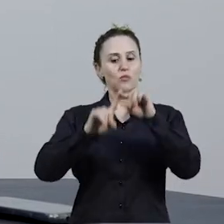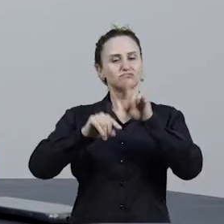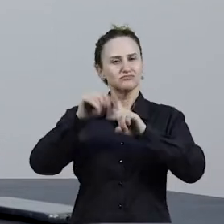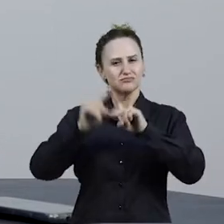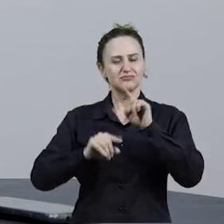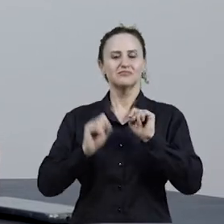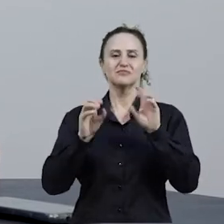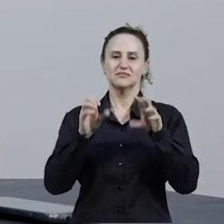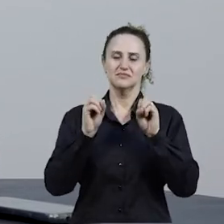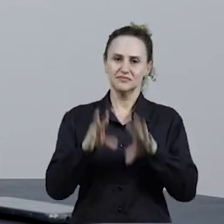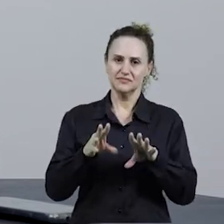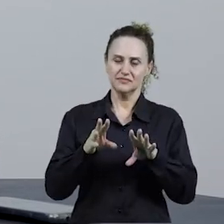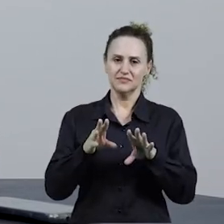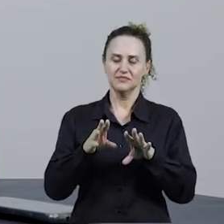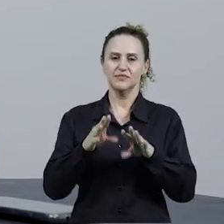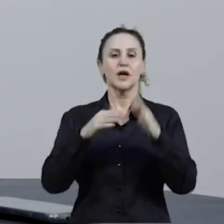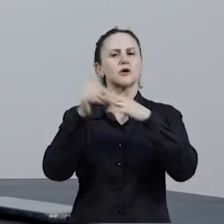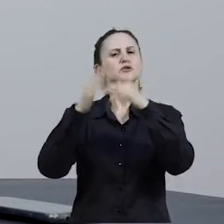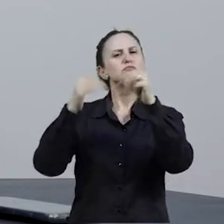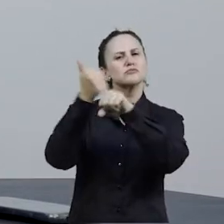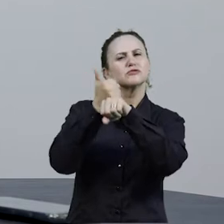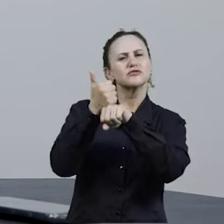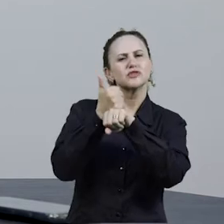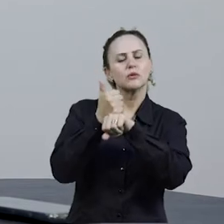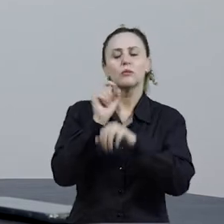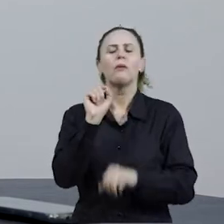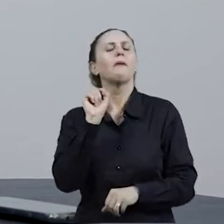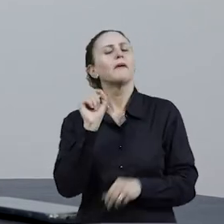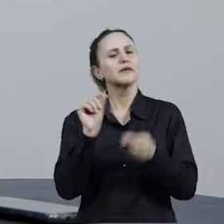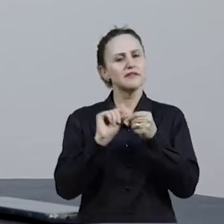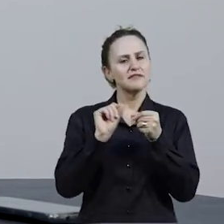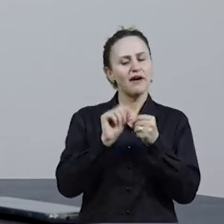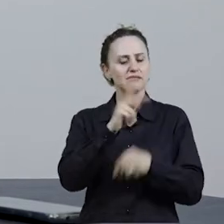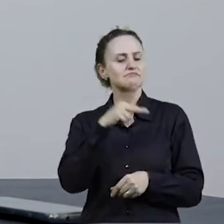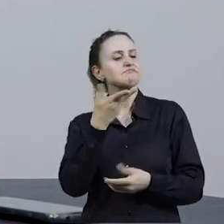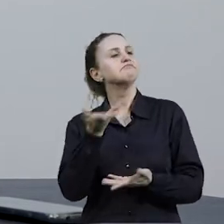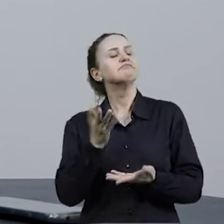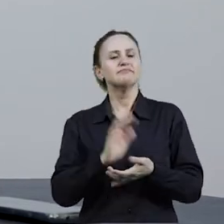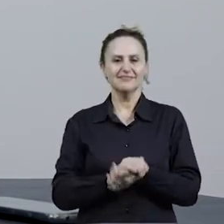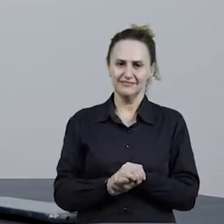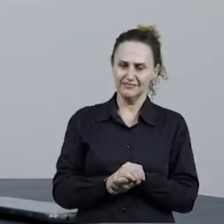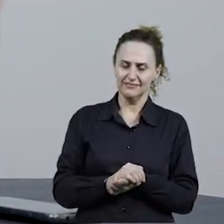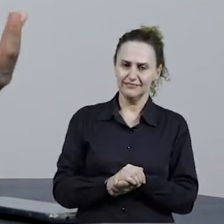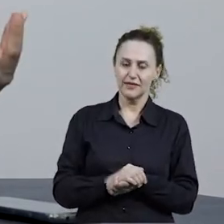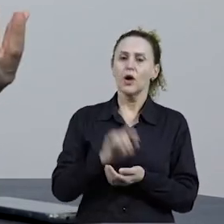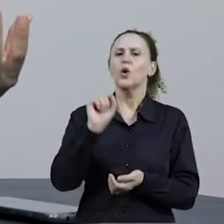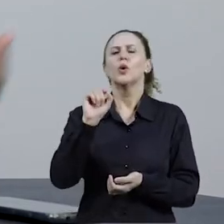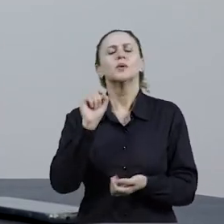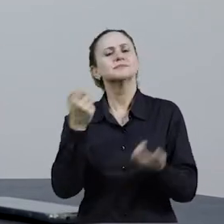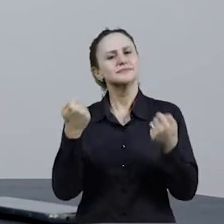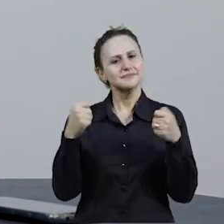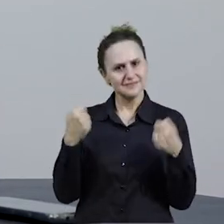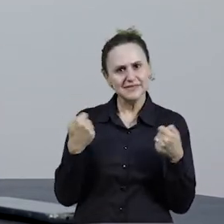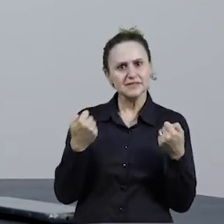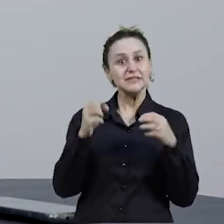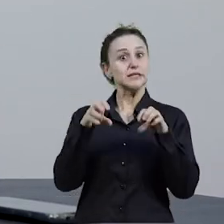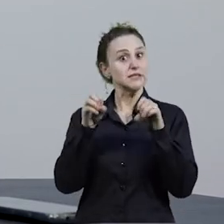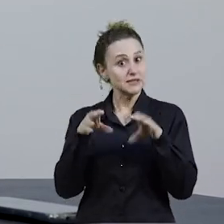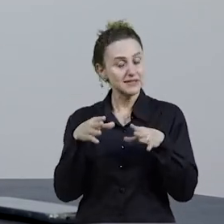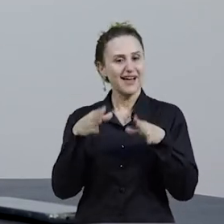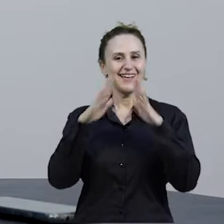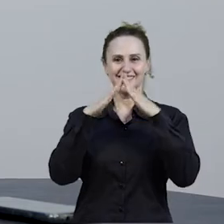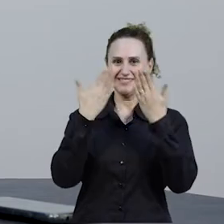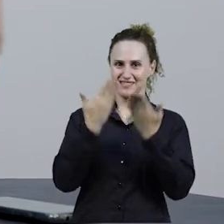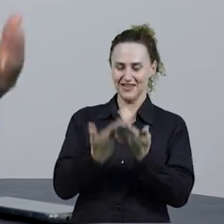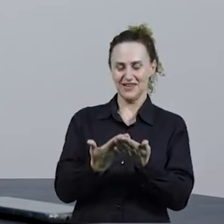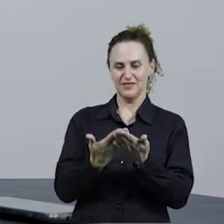ensino e identidade profissional. Então, o que faz um professor de língua portuguesa, né? O que ele precisa ensinar na escola,